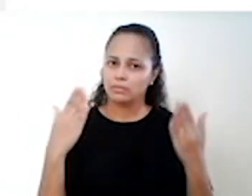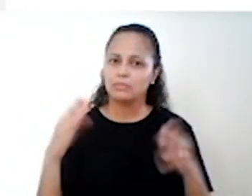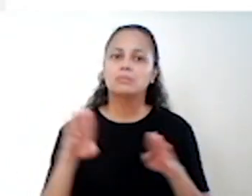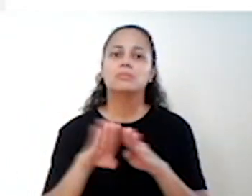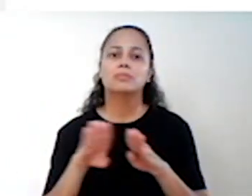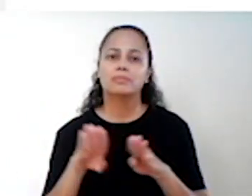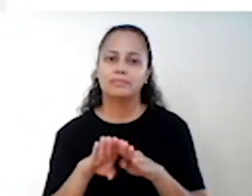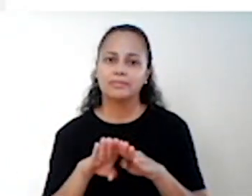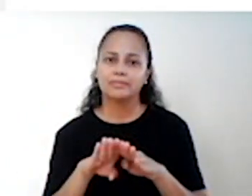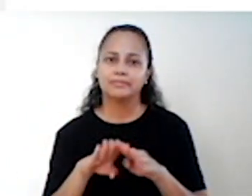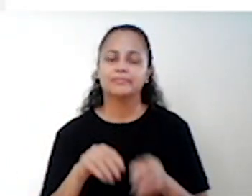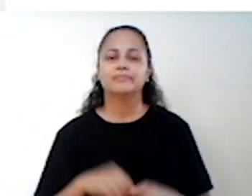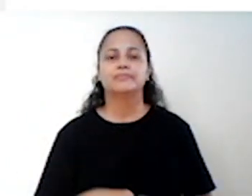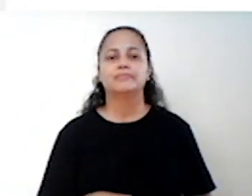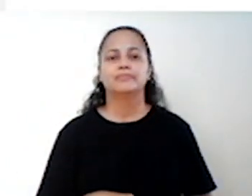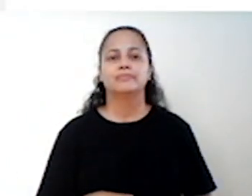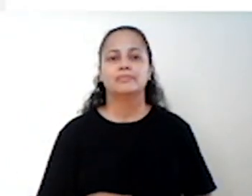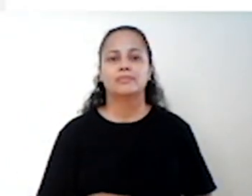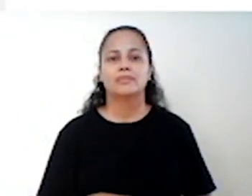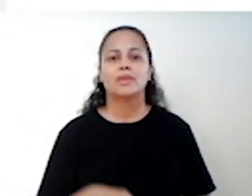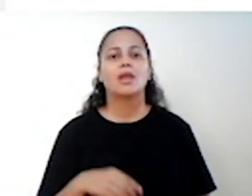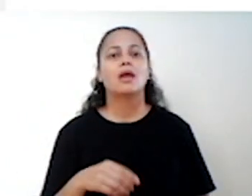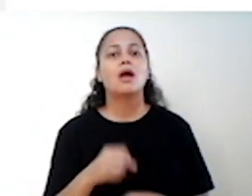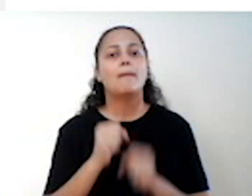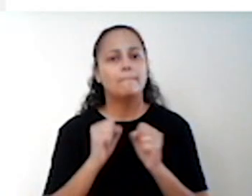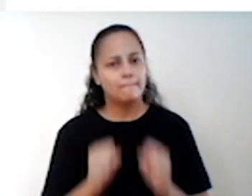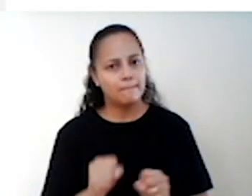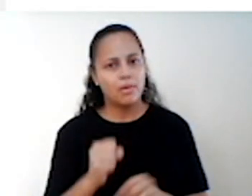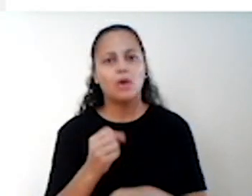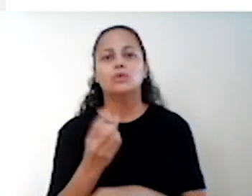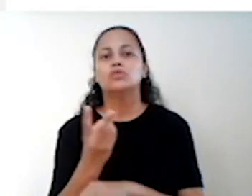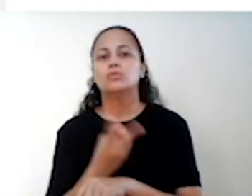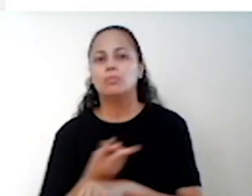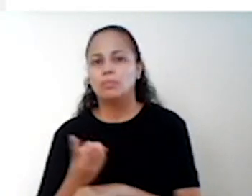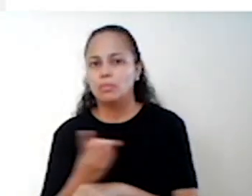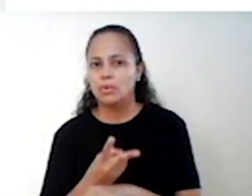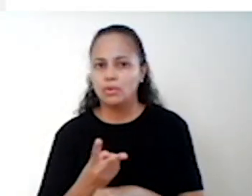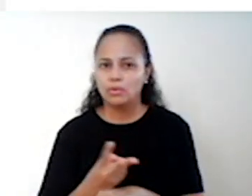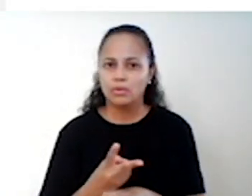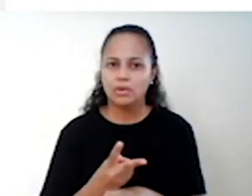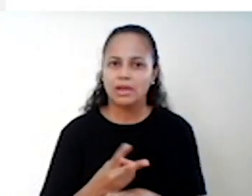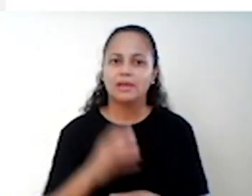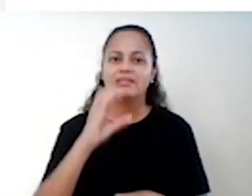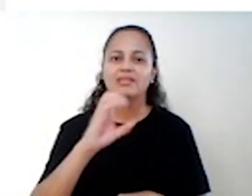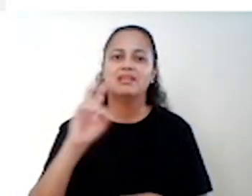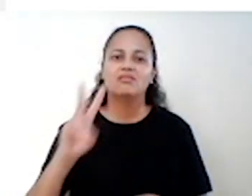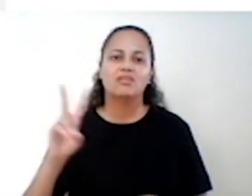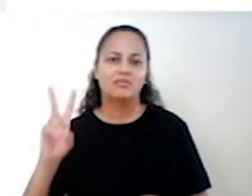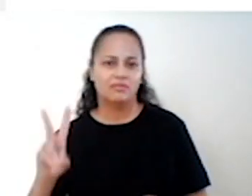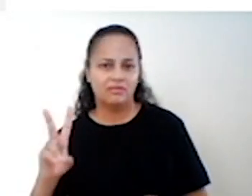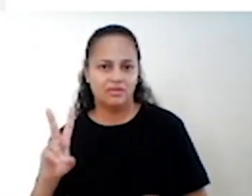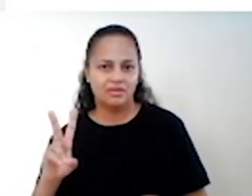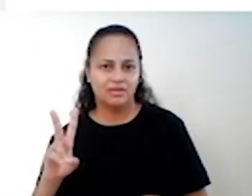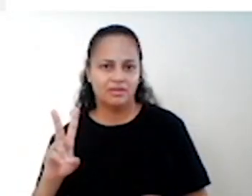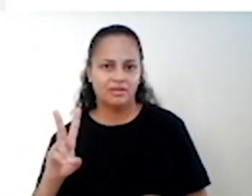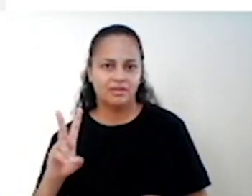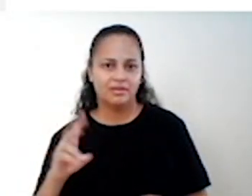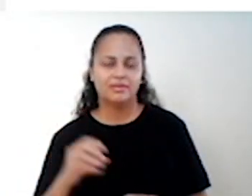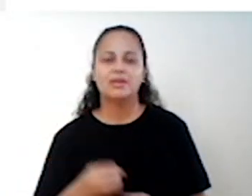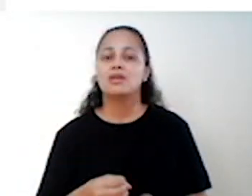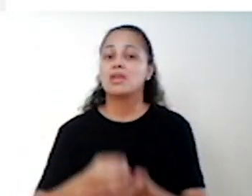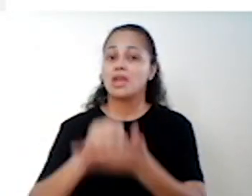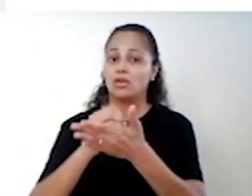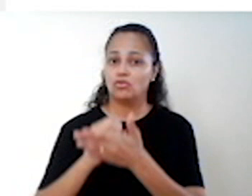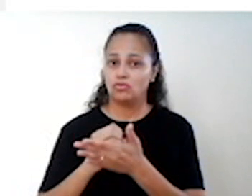capacitados para lidar com essa demanda. Você pode procurar atendimento também no CVV, é o Centro de Apoio